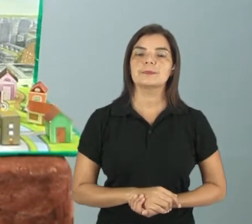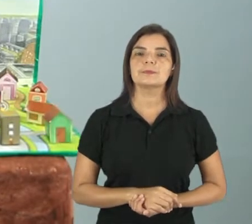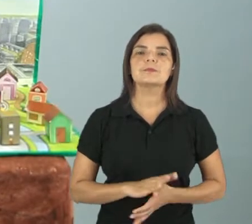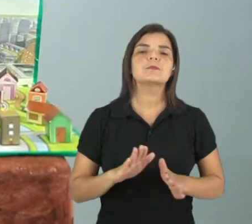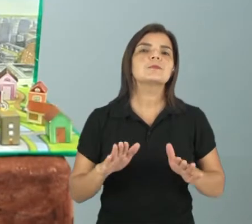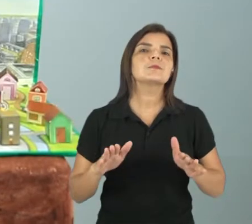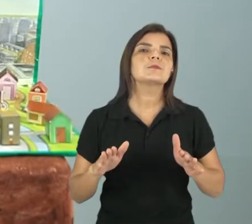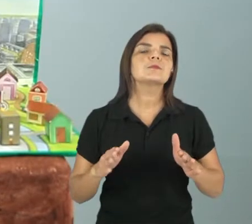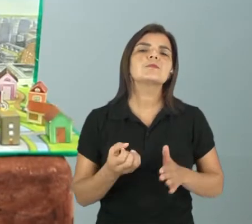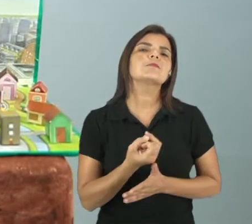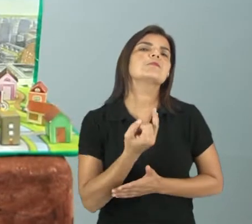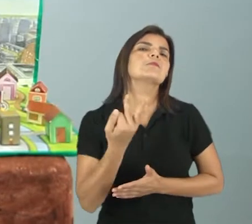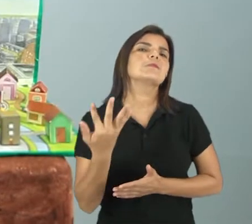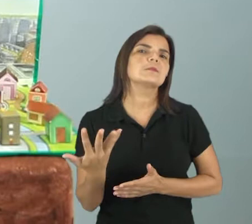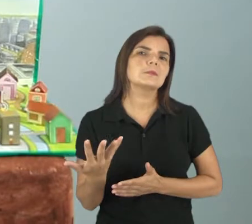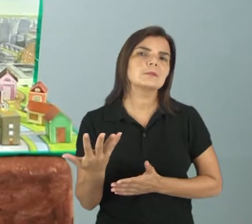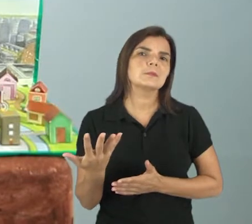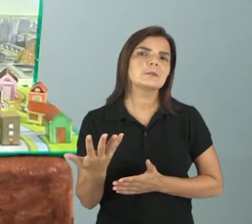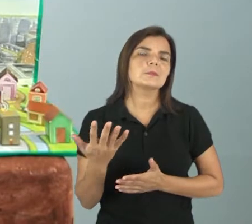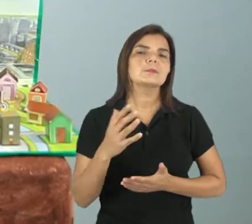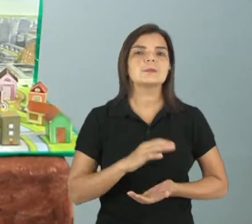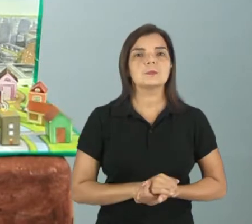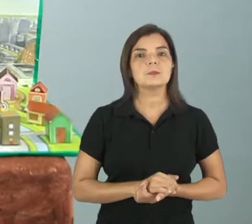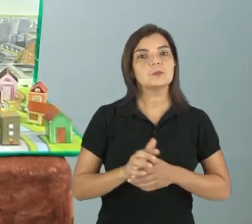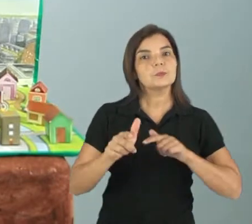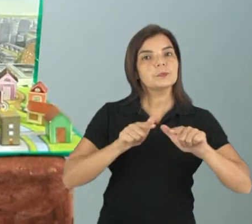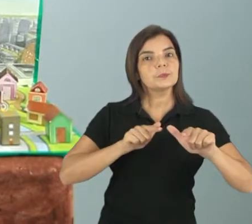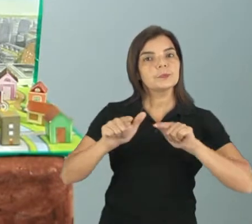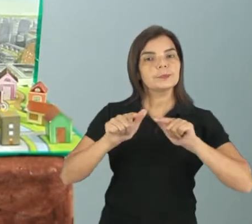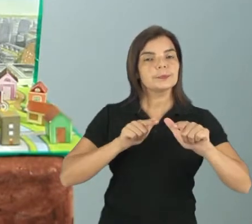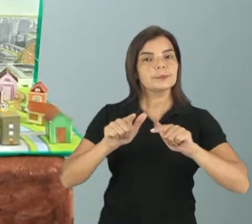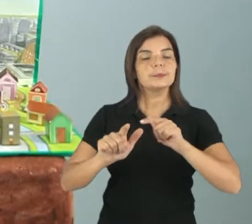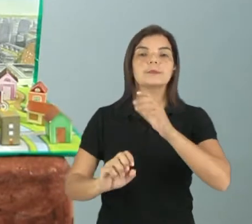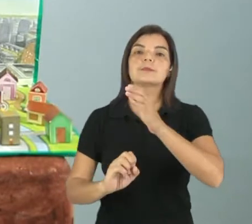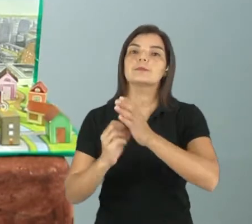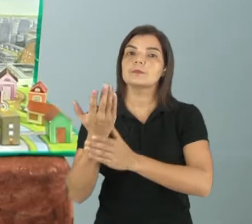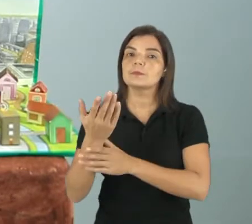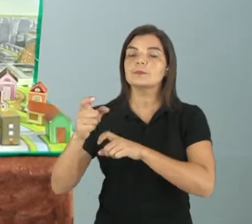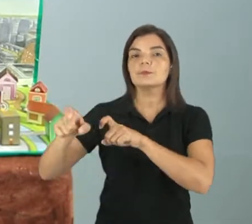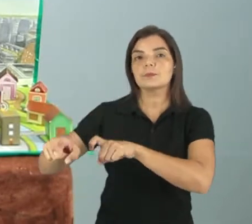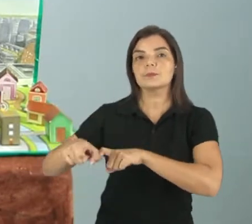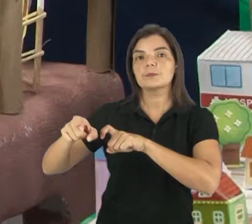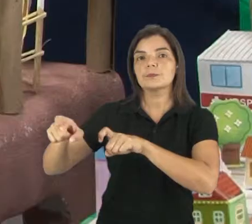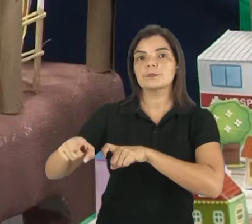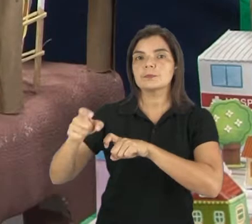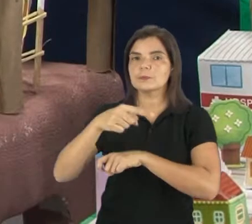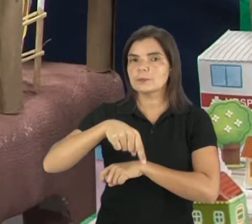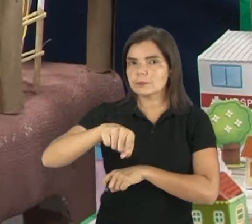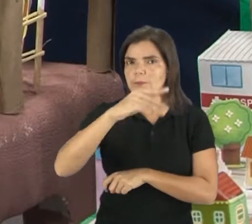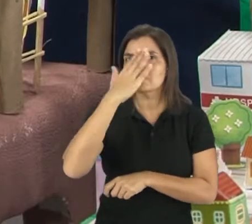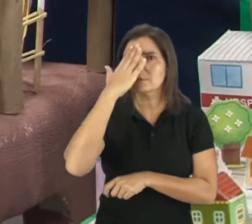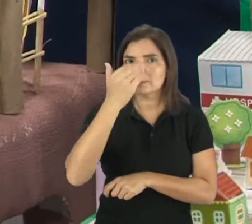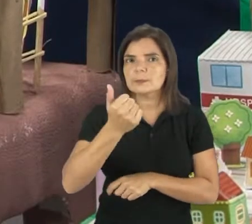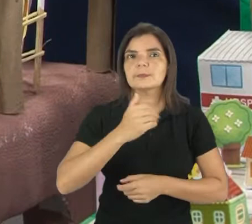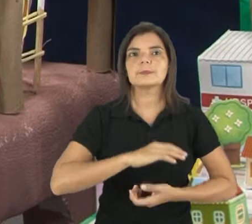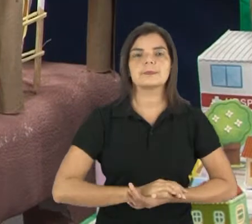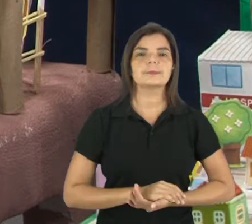quais serão os trabalhos que são realizados na zona rural? Você sabe?